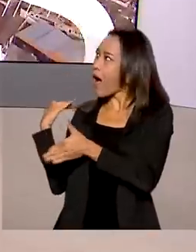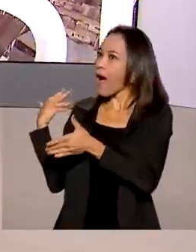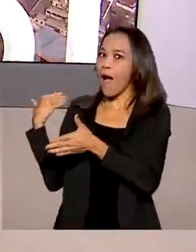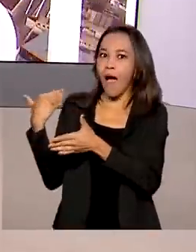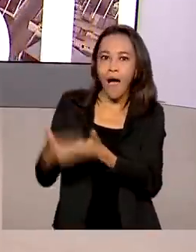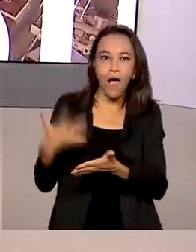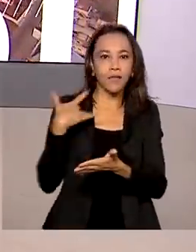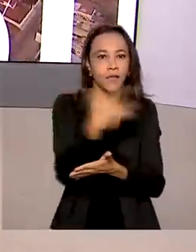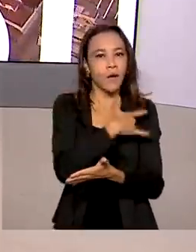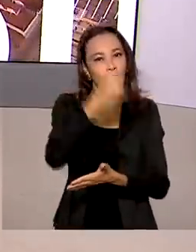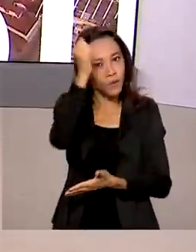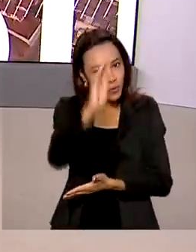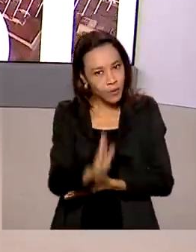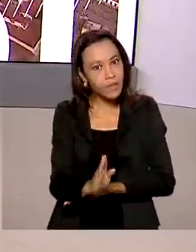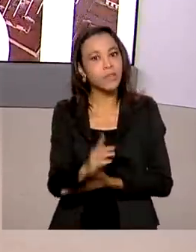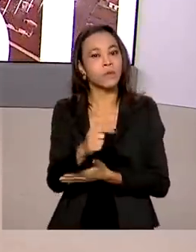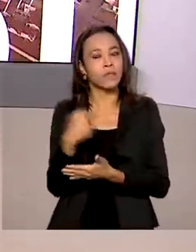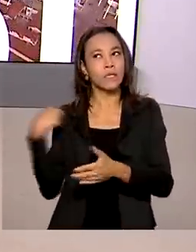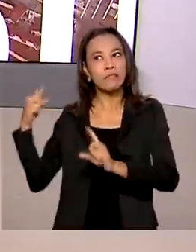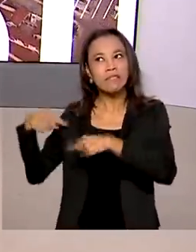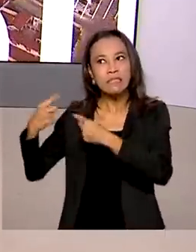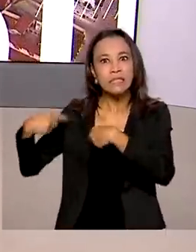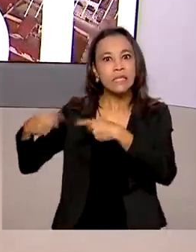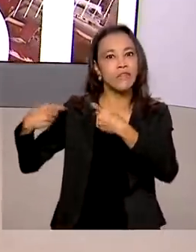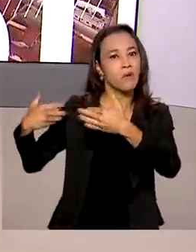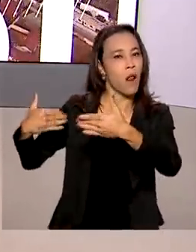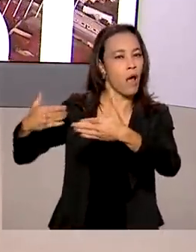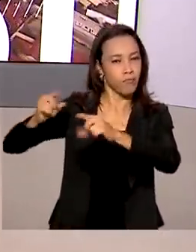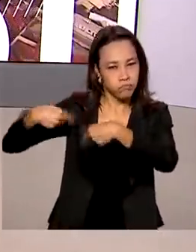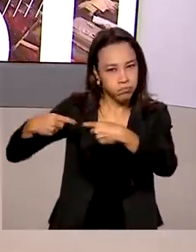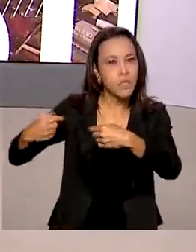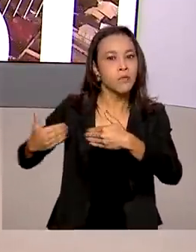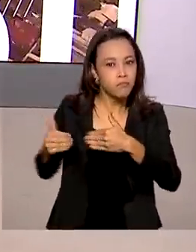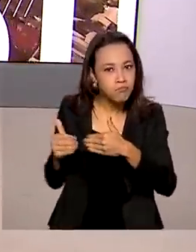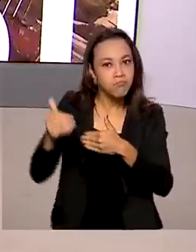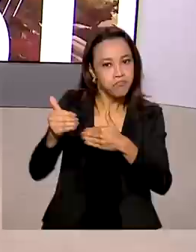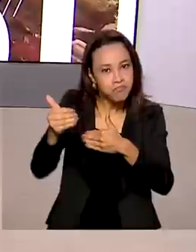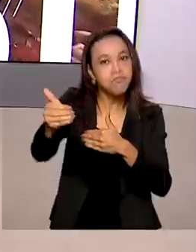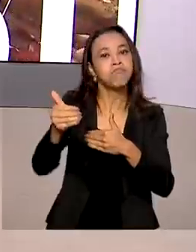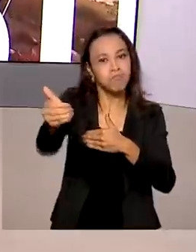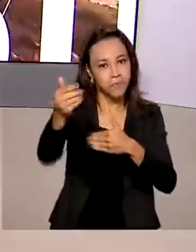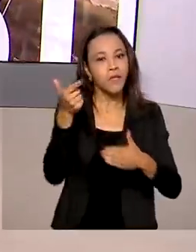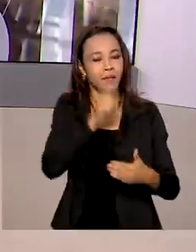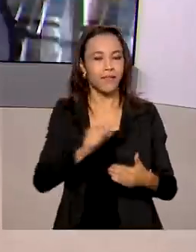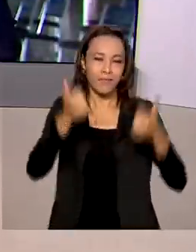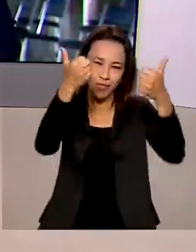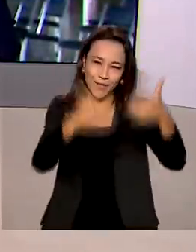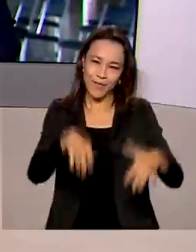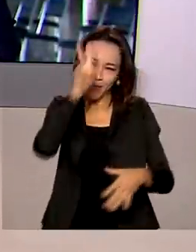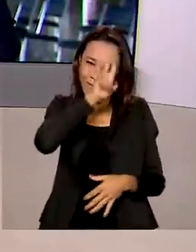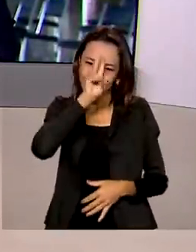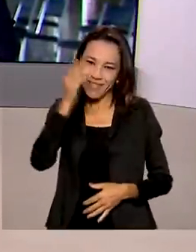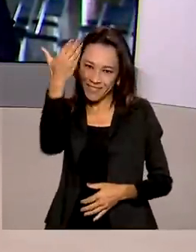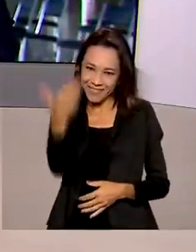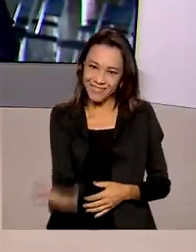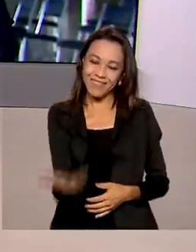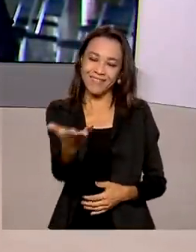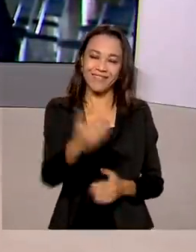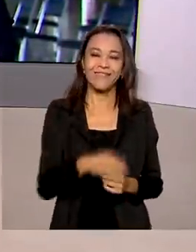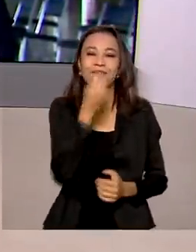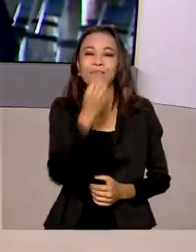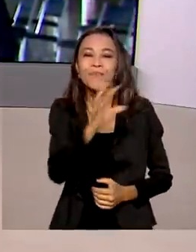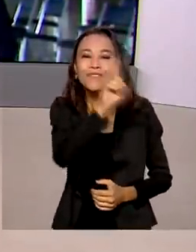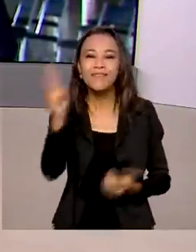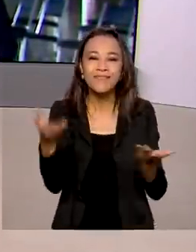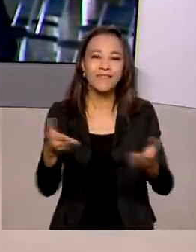pública no país enfrentou grandes desafios e teve diversos avanços. Vamos saber mais dessa história com a repórter Márcia Fernandes. Márcia, bom